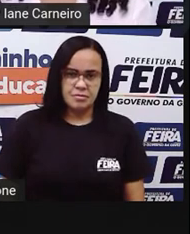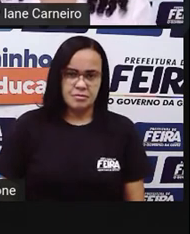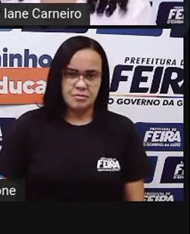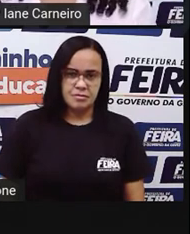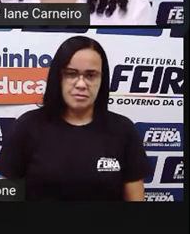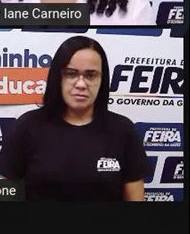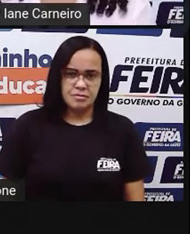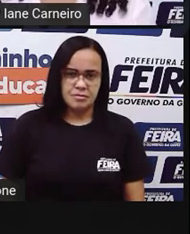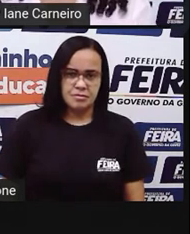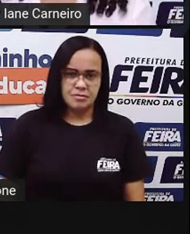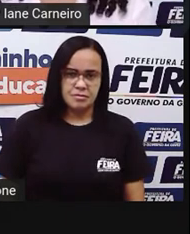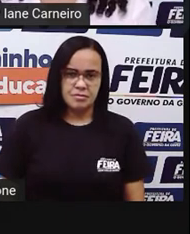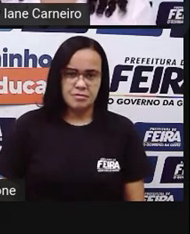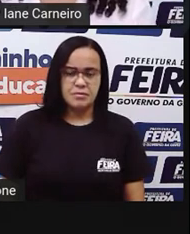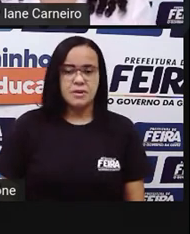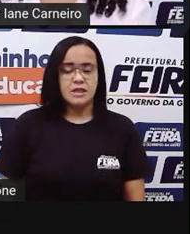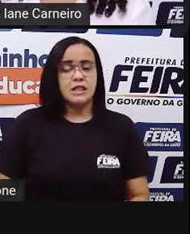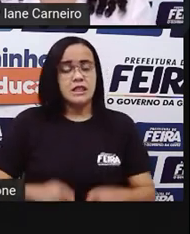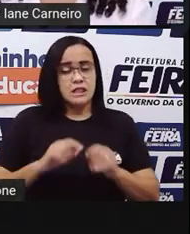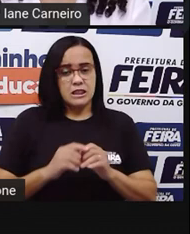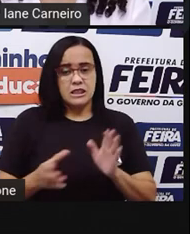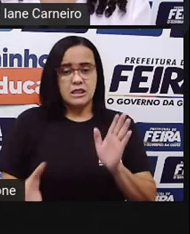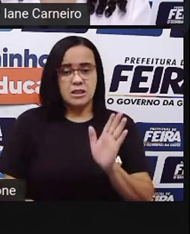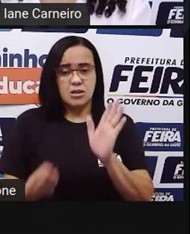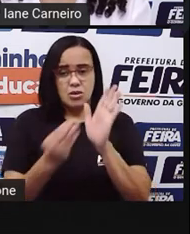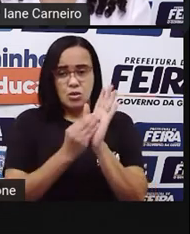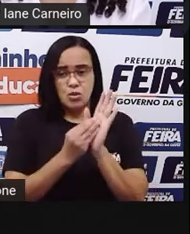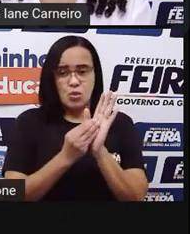um jarro de plantas, ó.